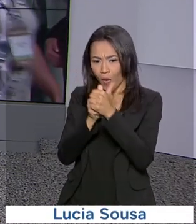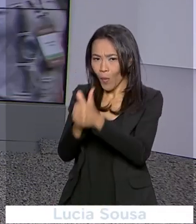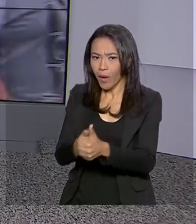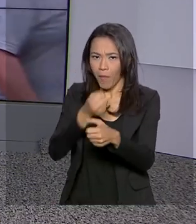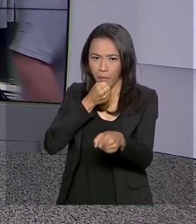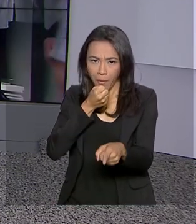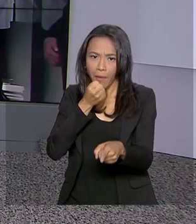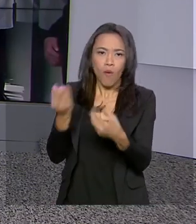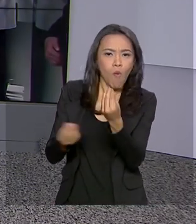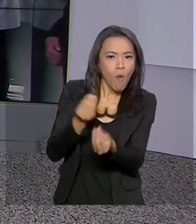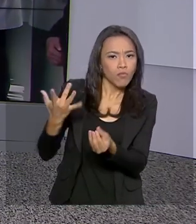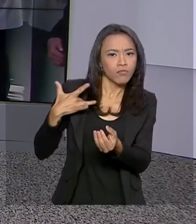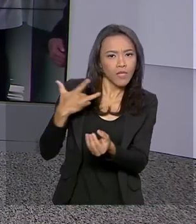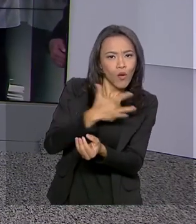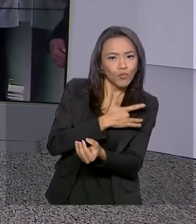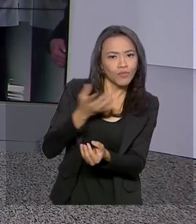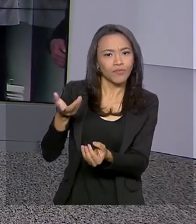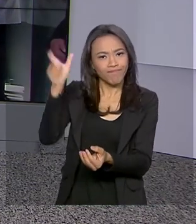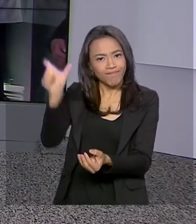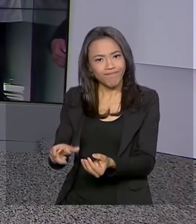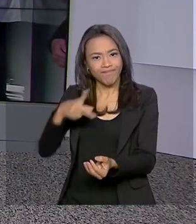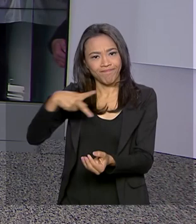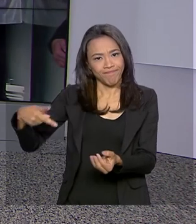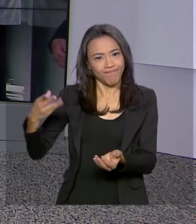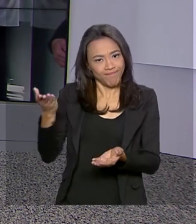saúde do presidente. Oi, Ricardo. Bom dia pra você.